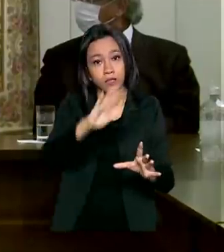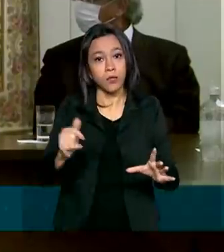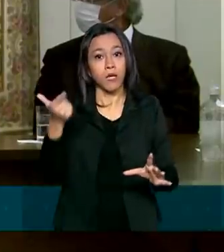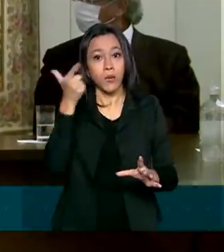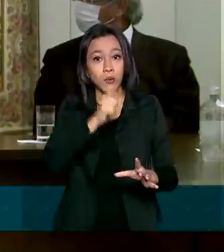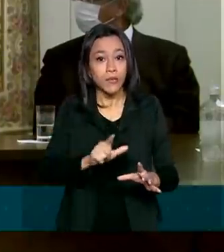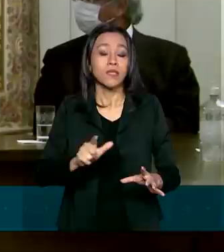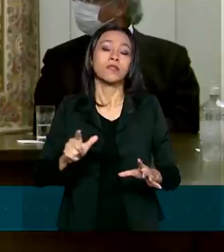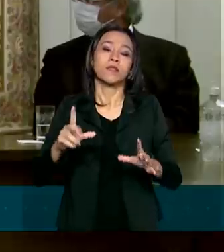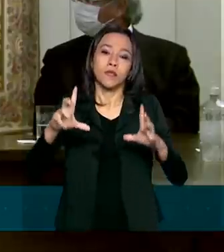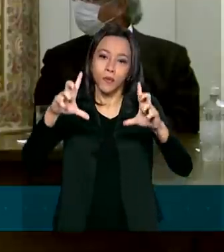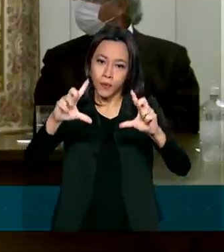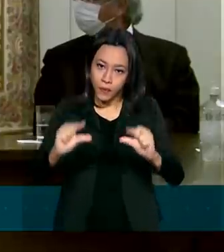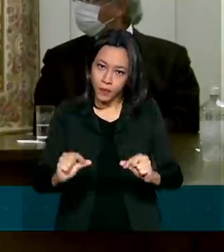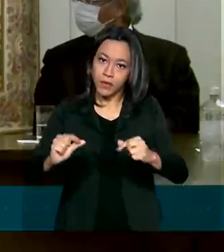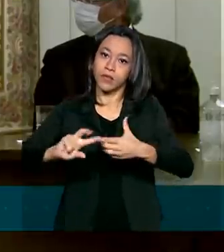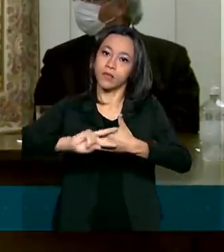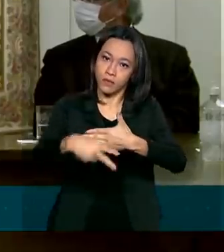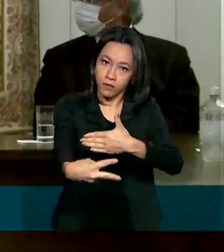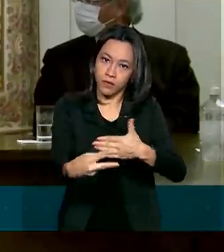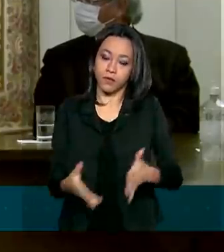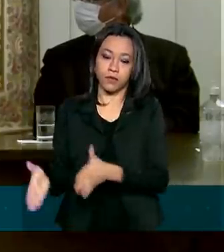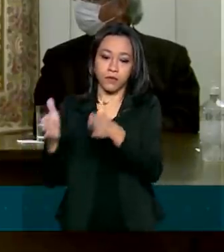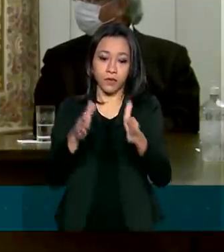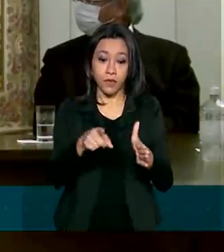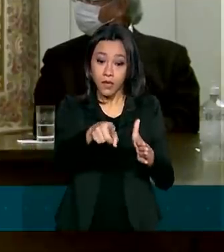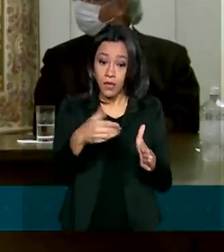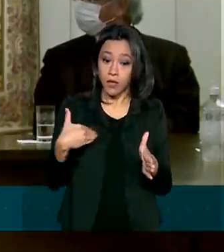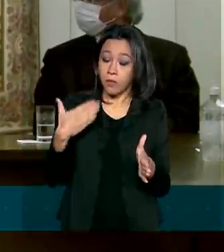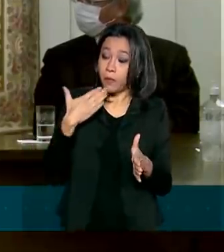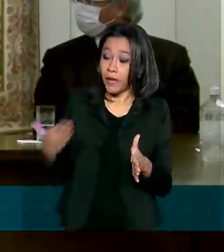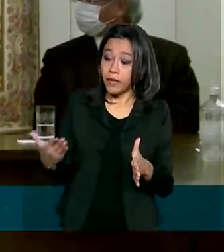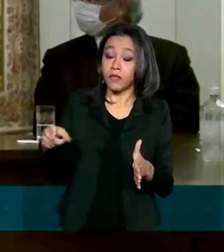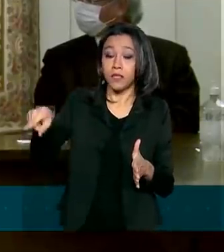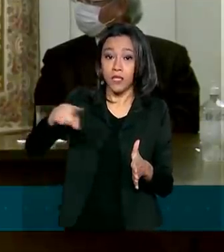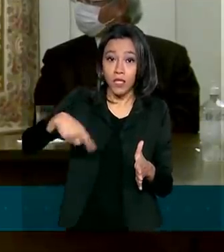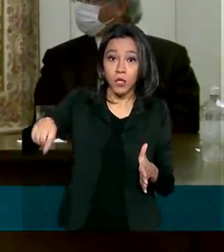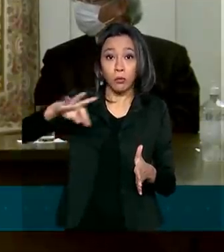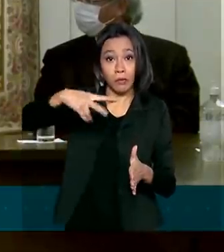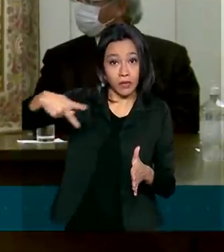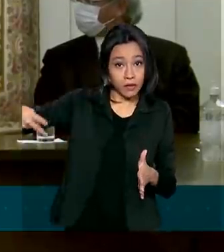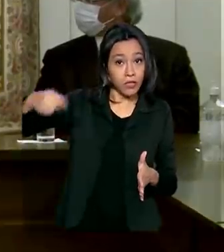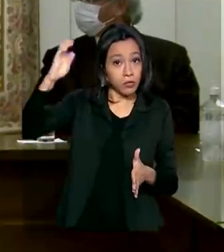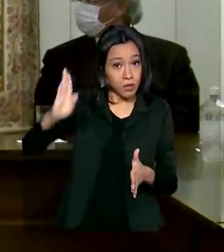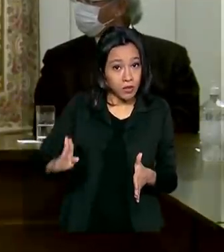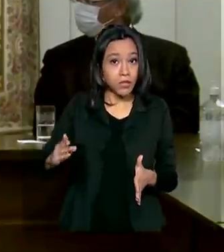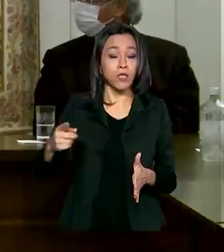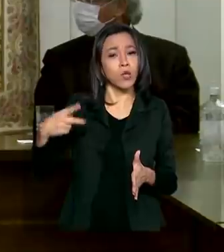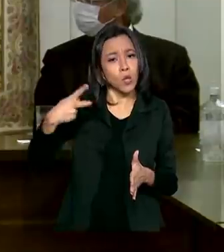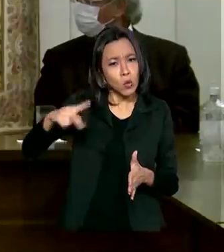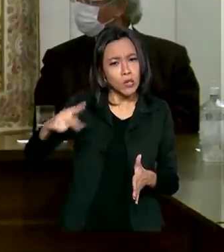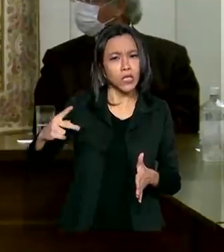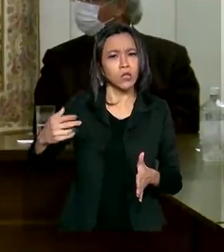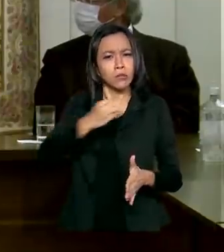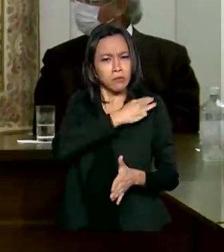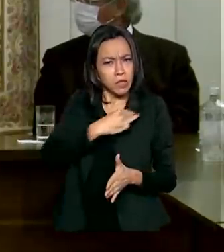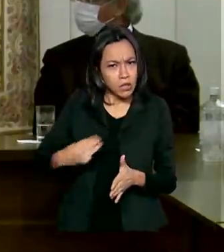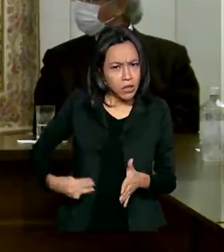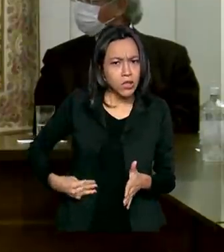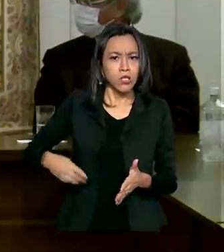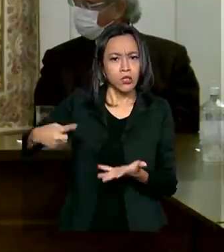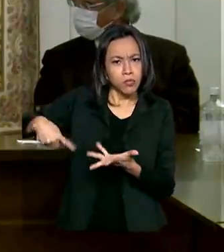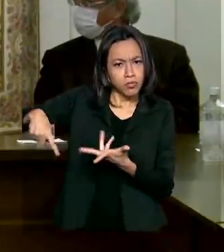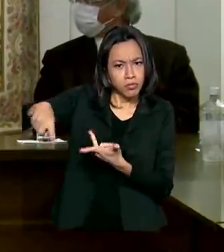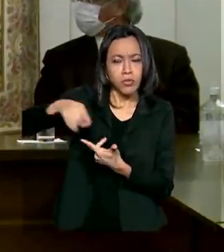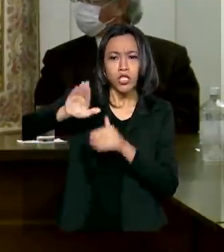coordenação, presidente, que eu penso que o Poder Executivo, o Presidente da República, junto com seus ministros, chamando os outros poderes,